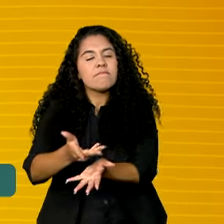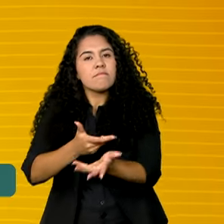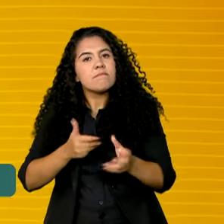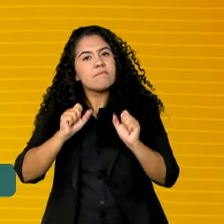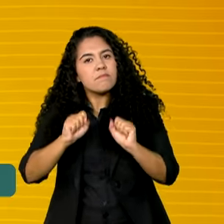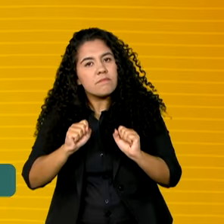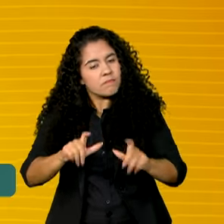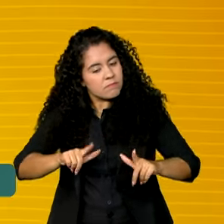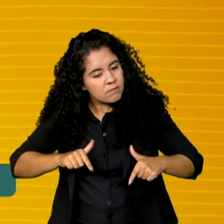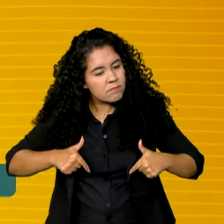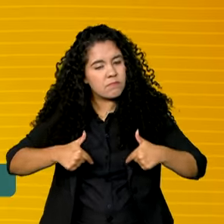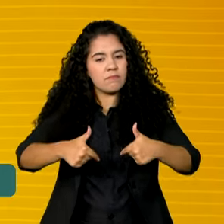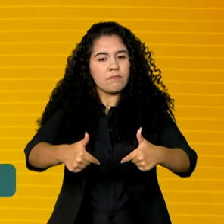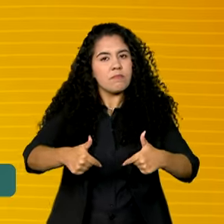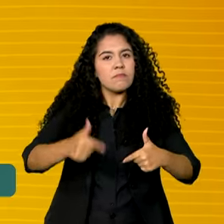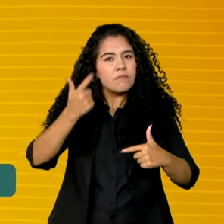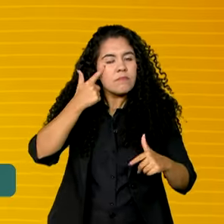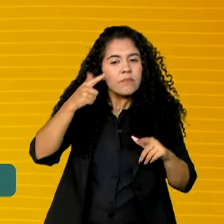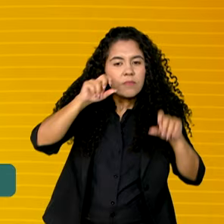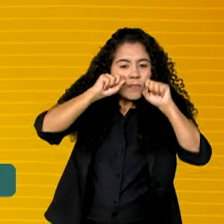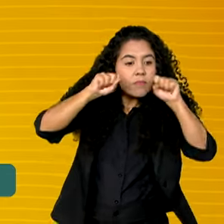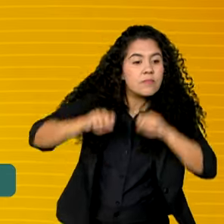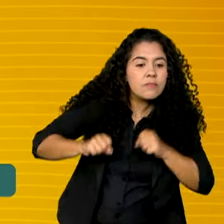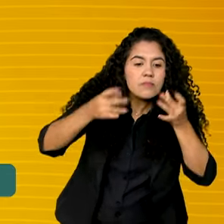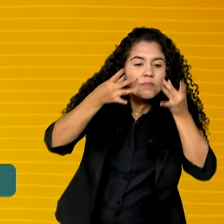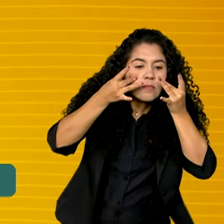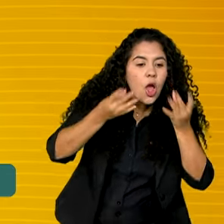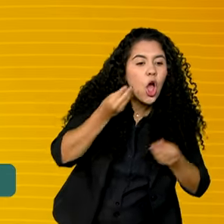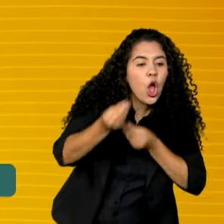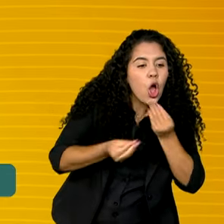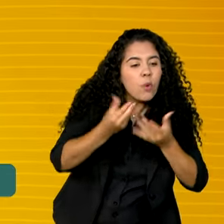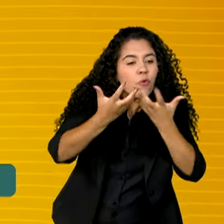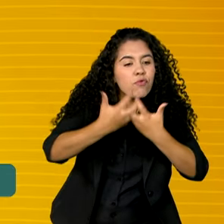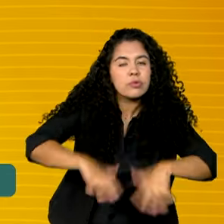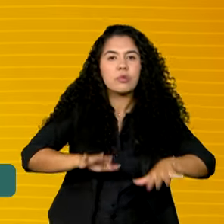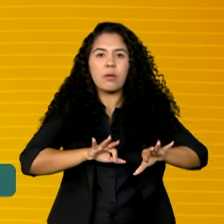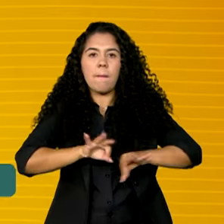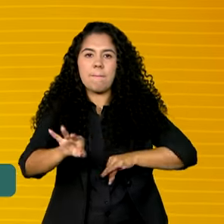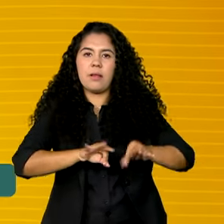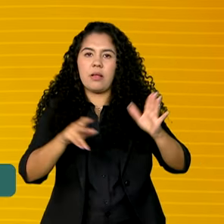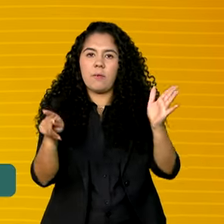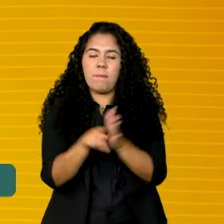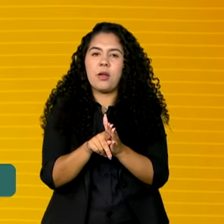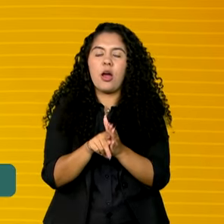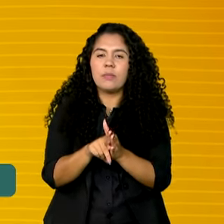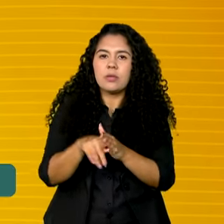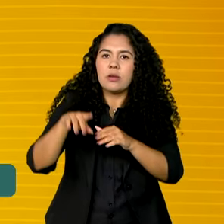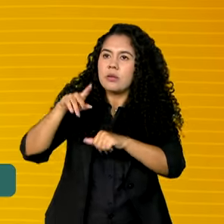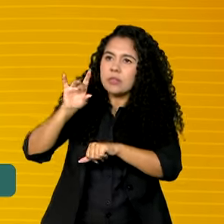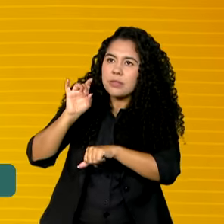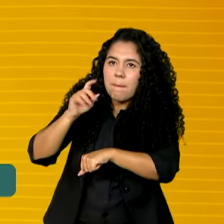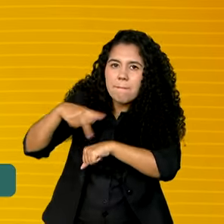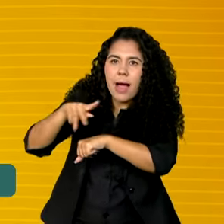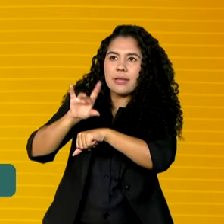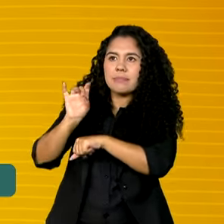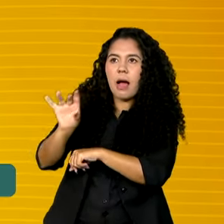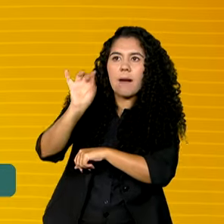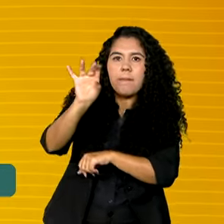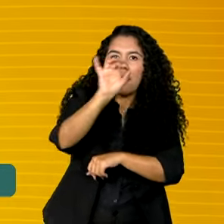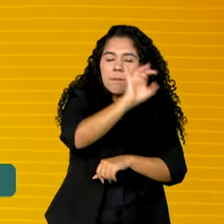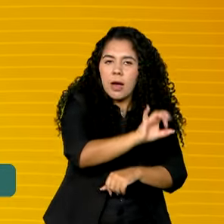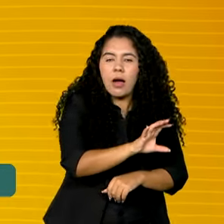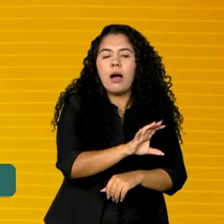atuar como observatório o acompanhamento dos planos de cada país. Governos, entidades,